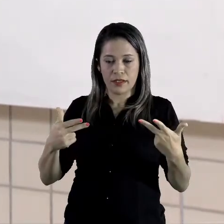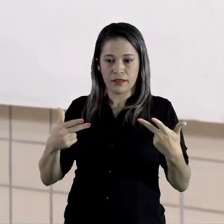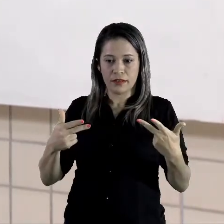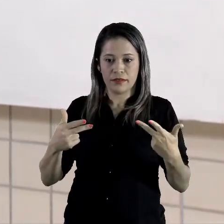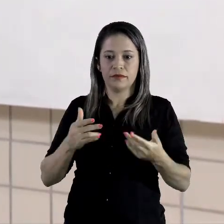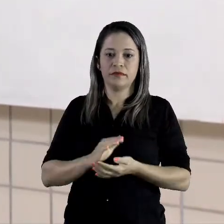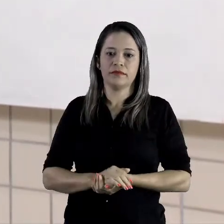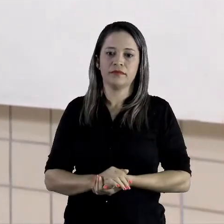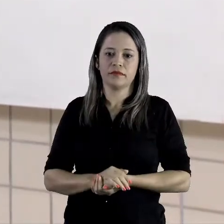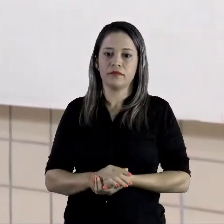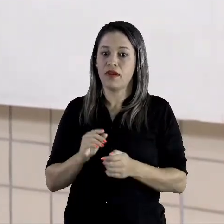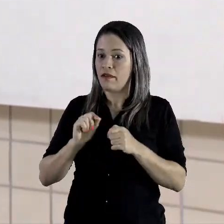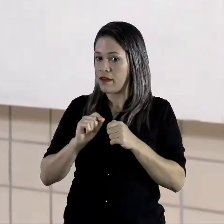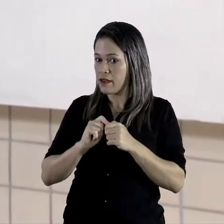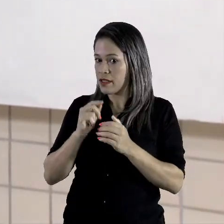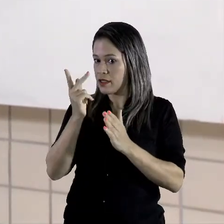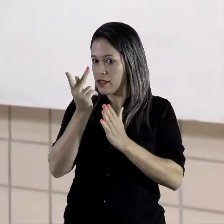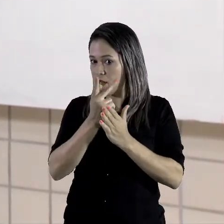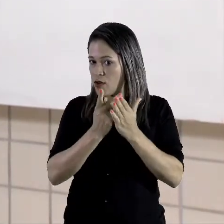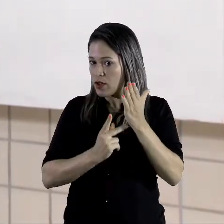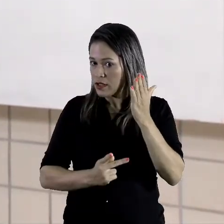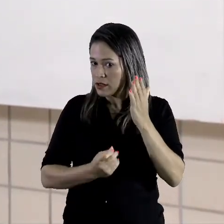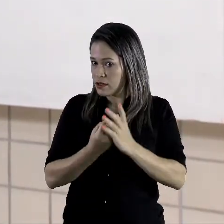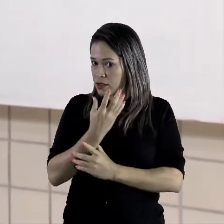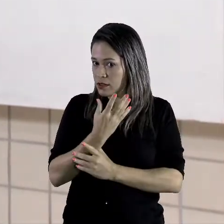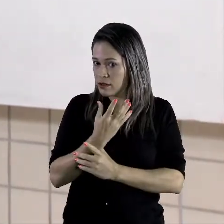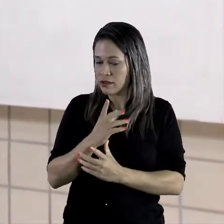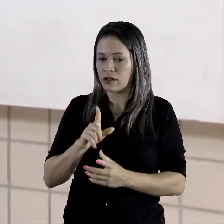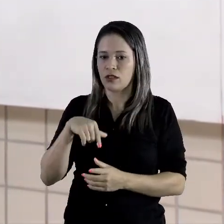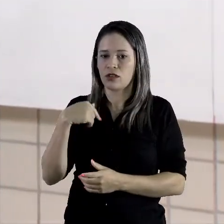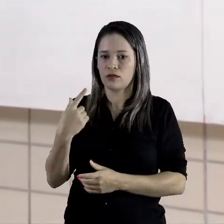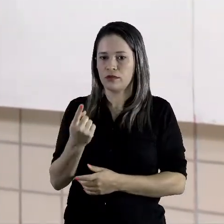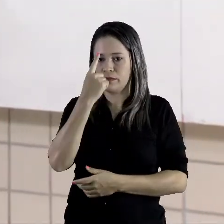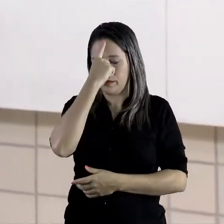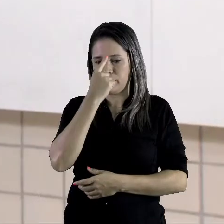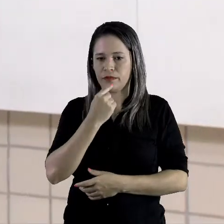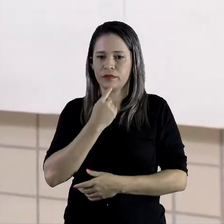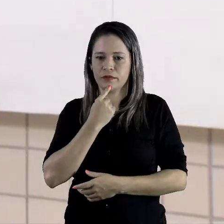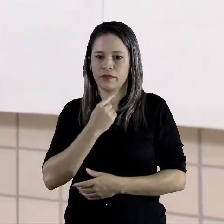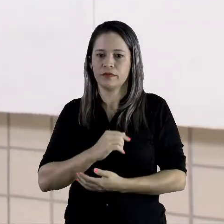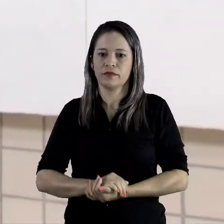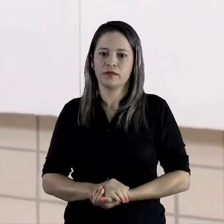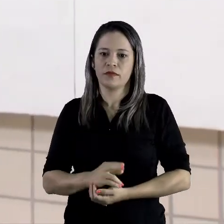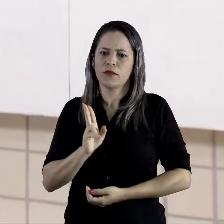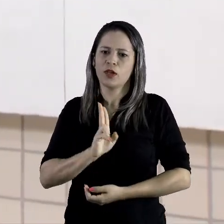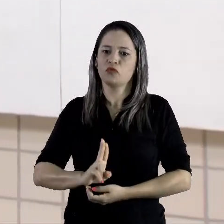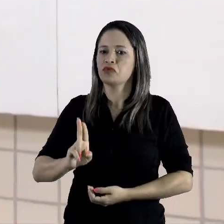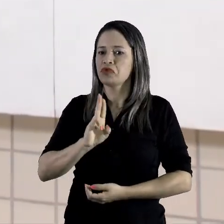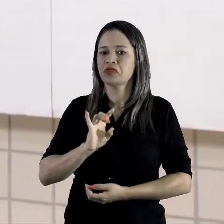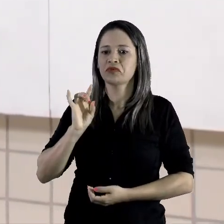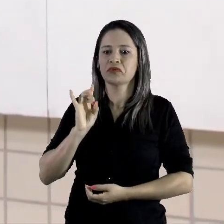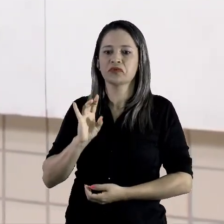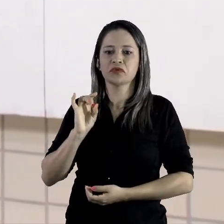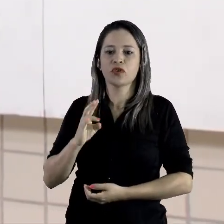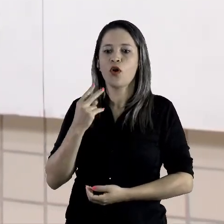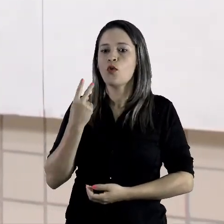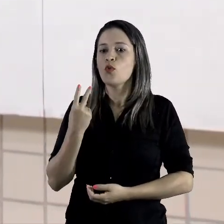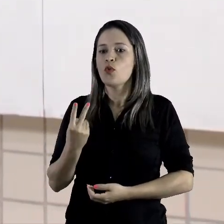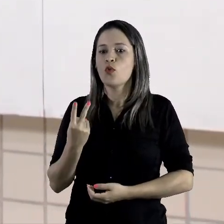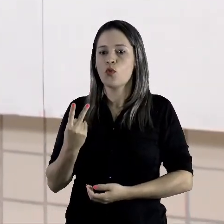os desenhos? Esta outra figura, usei apenas duas